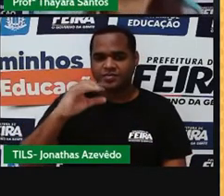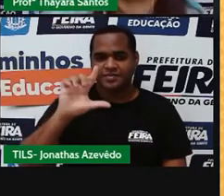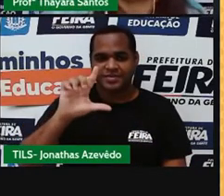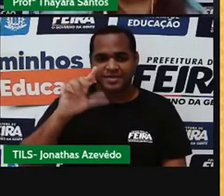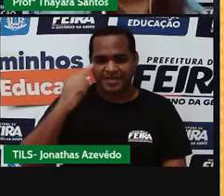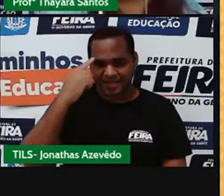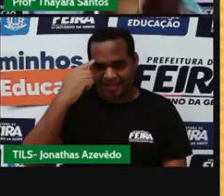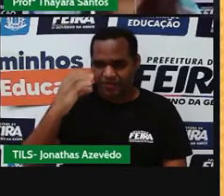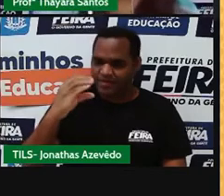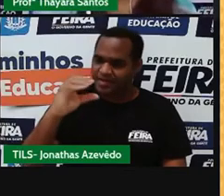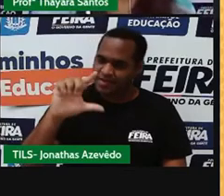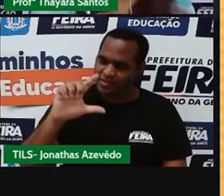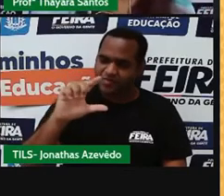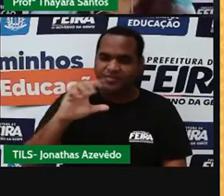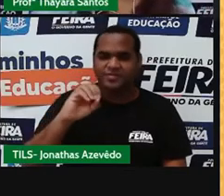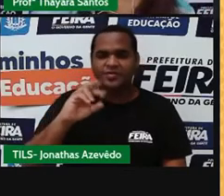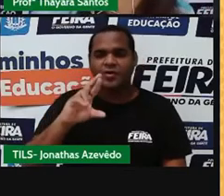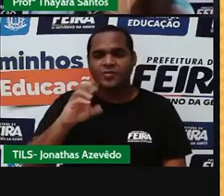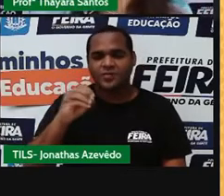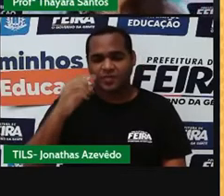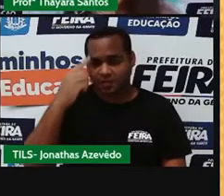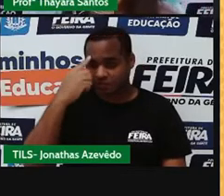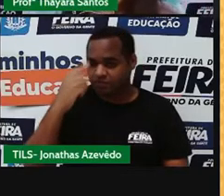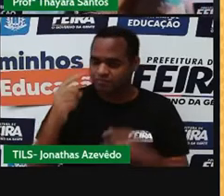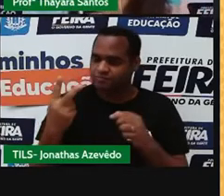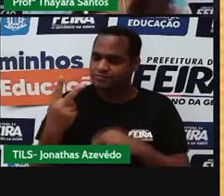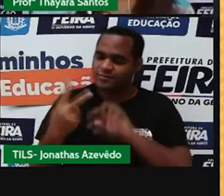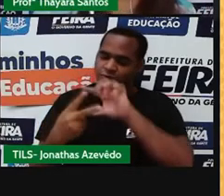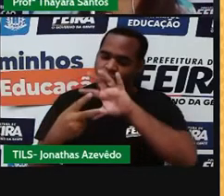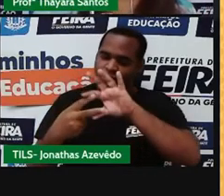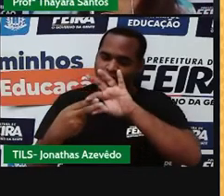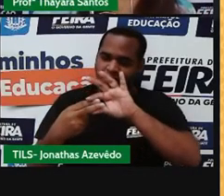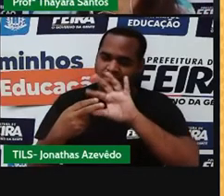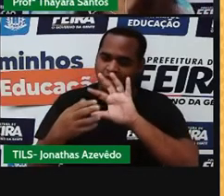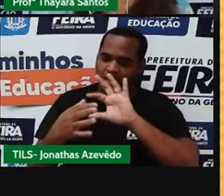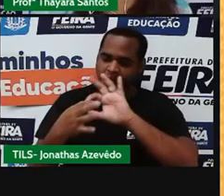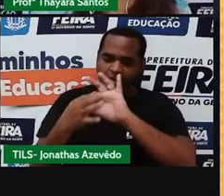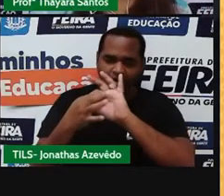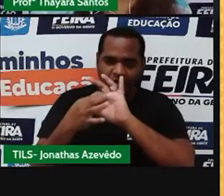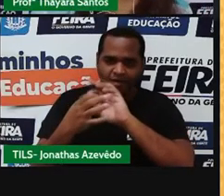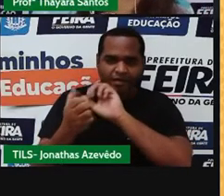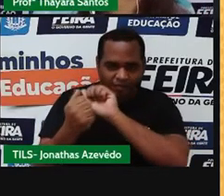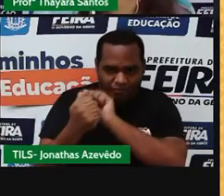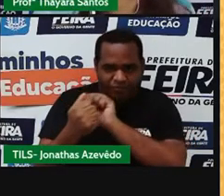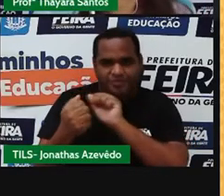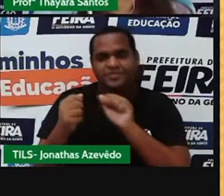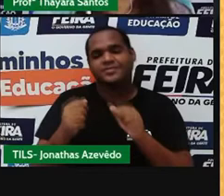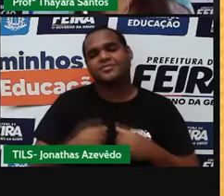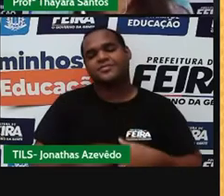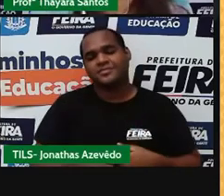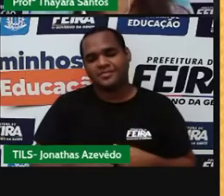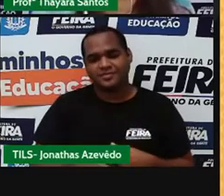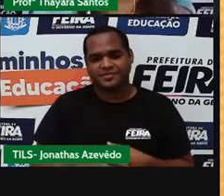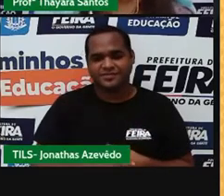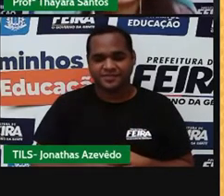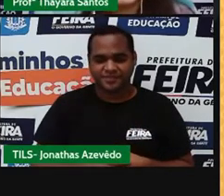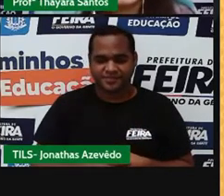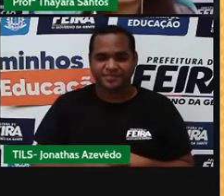que é o cloro. Então, como tem sódio e cloro na mesma substância, aí a gente fala que é uma substância